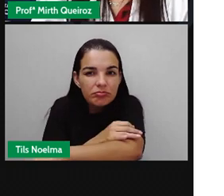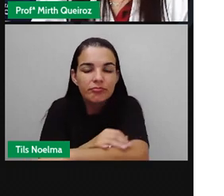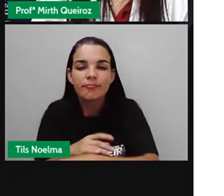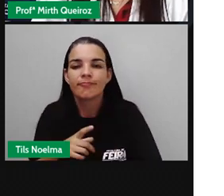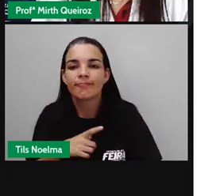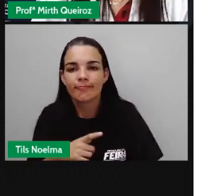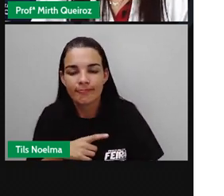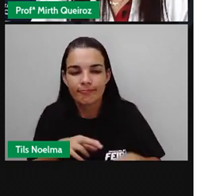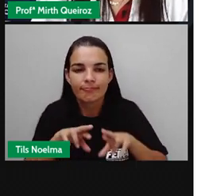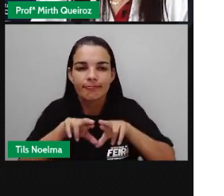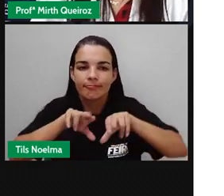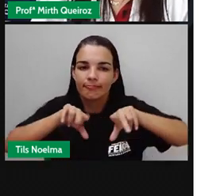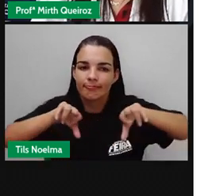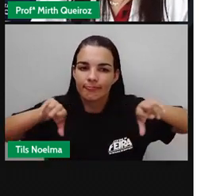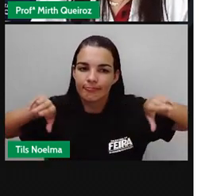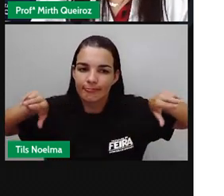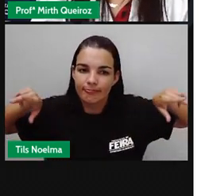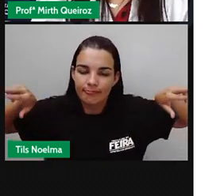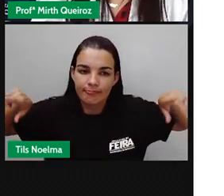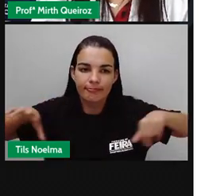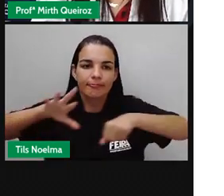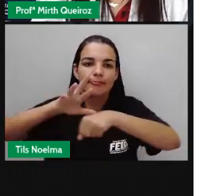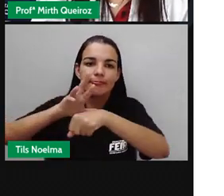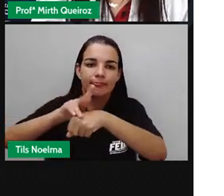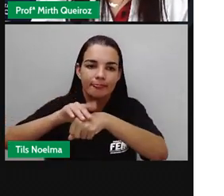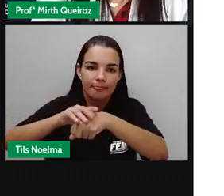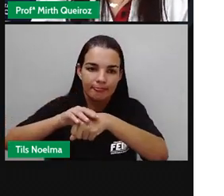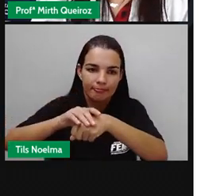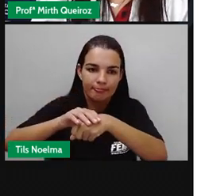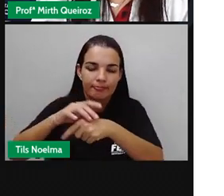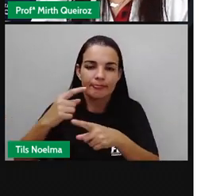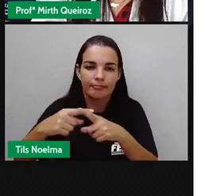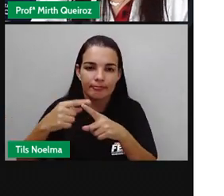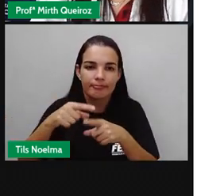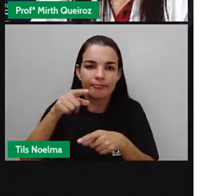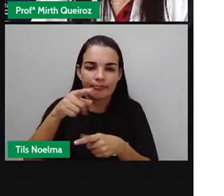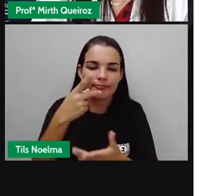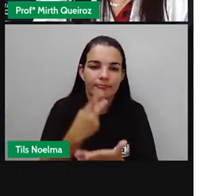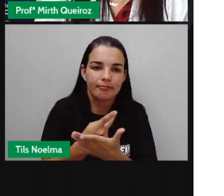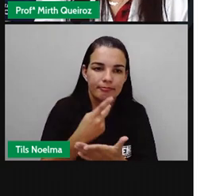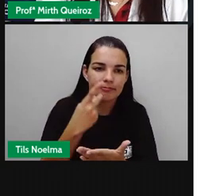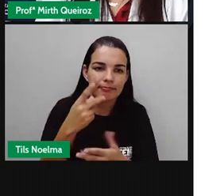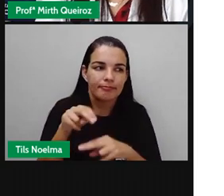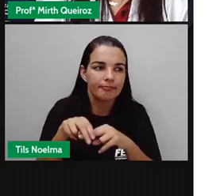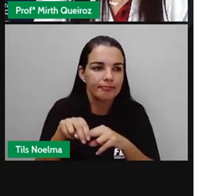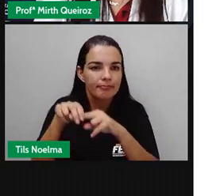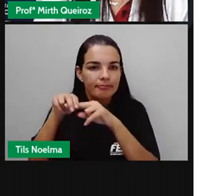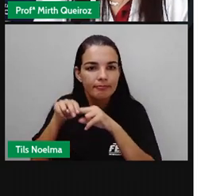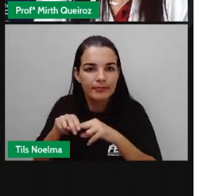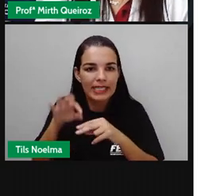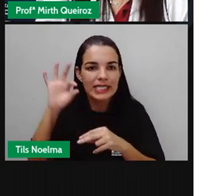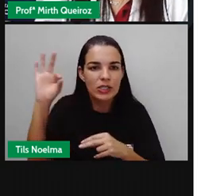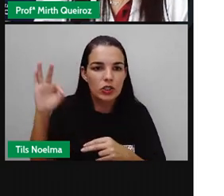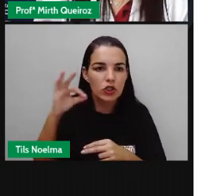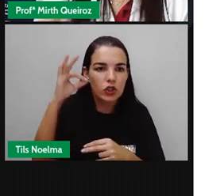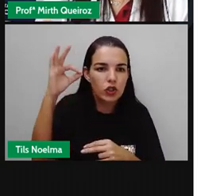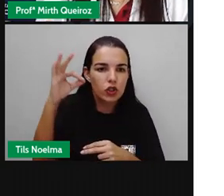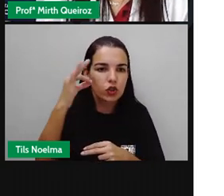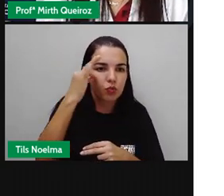essas doenças que são causadas aí por protozoários. Lembrando que tem doenças que você